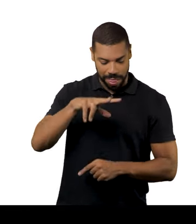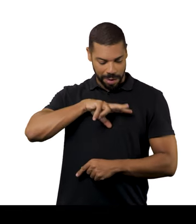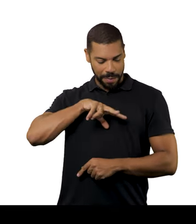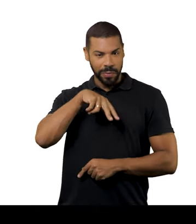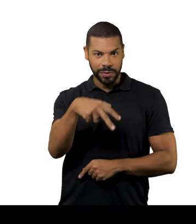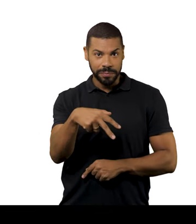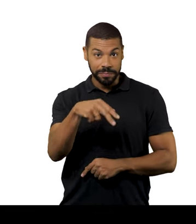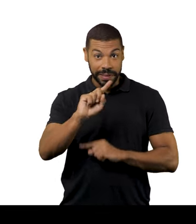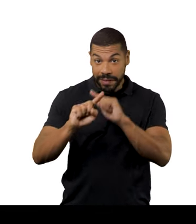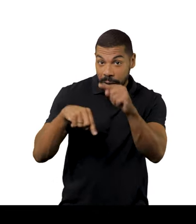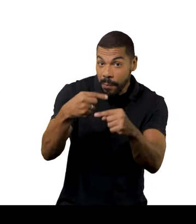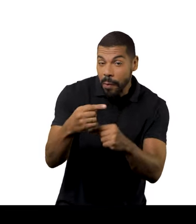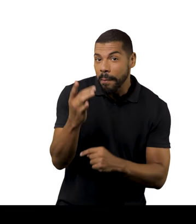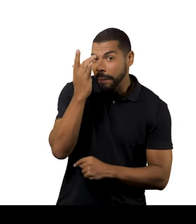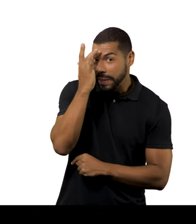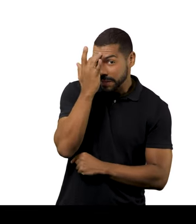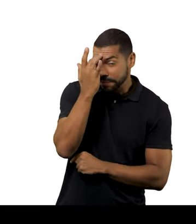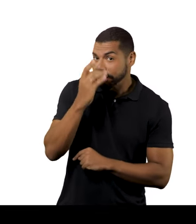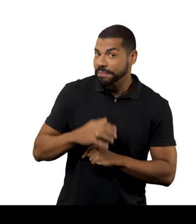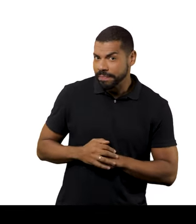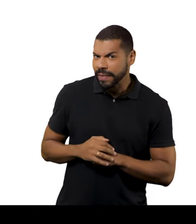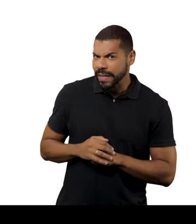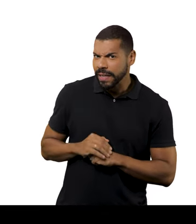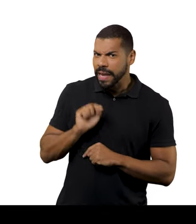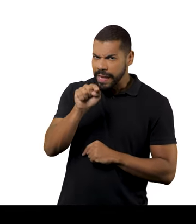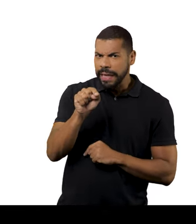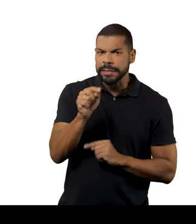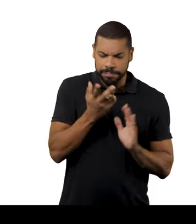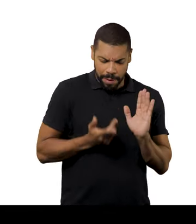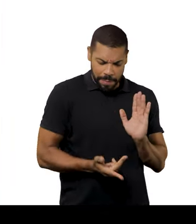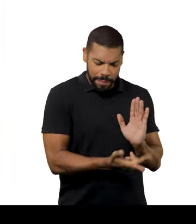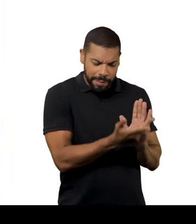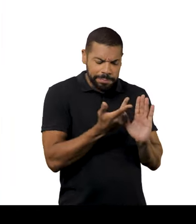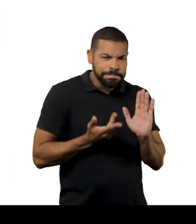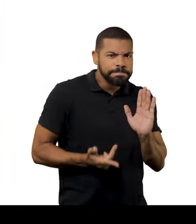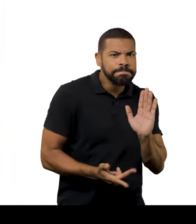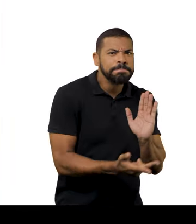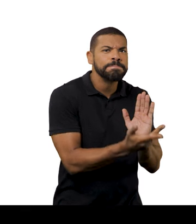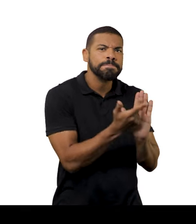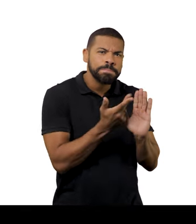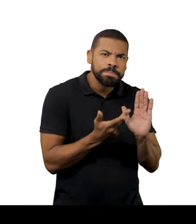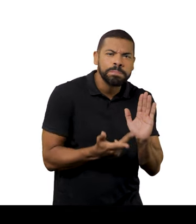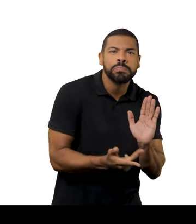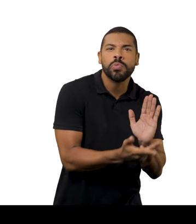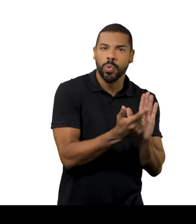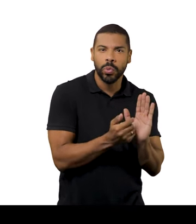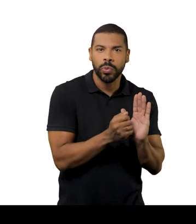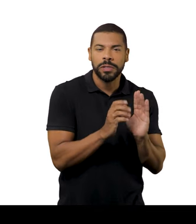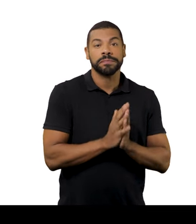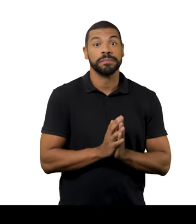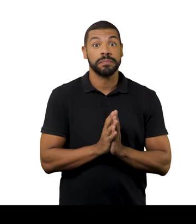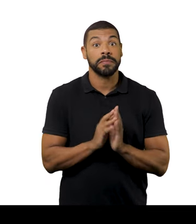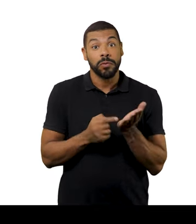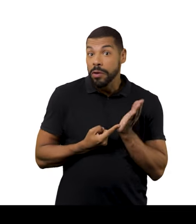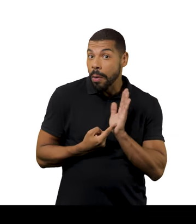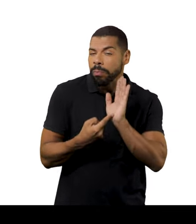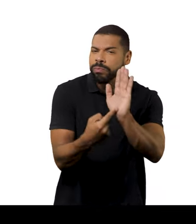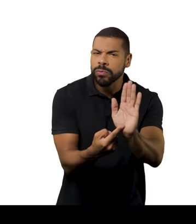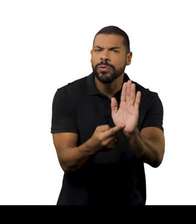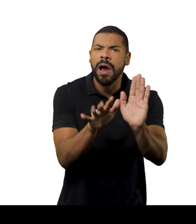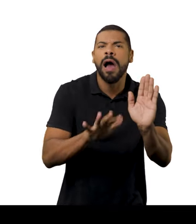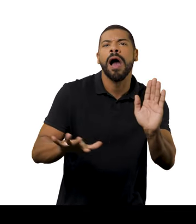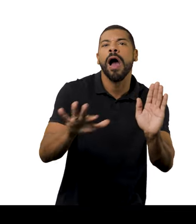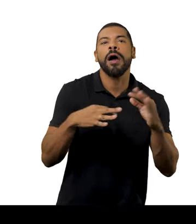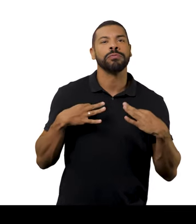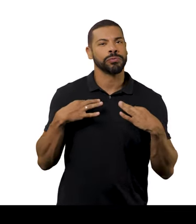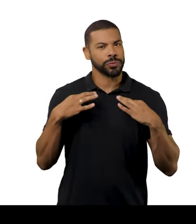veio via Índia. E desses desenhos eu resolvi fazer algumas peças um pouco mais puras de forma, porque eu